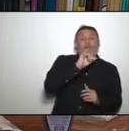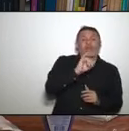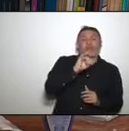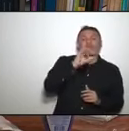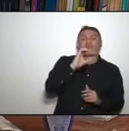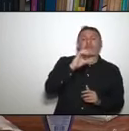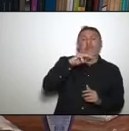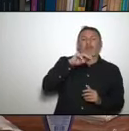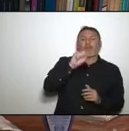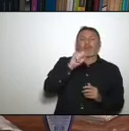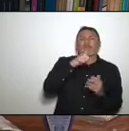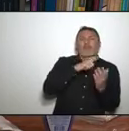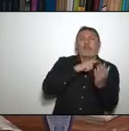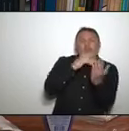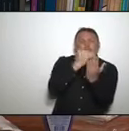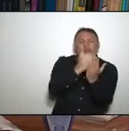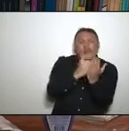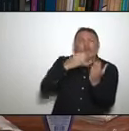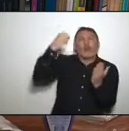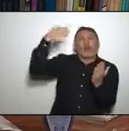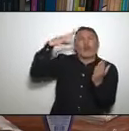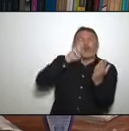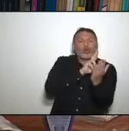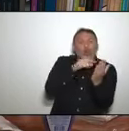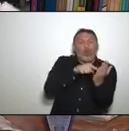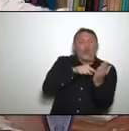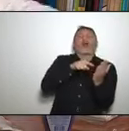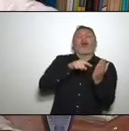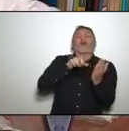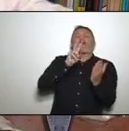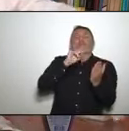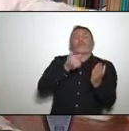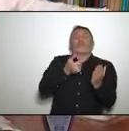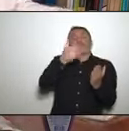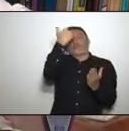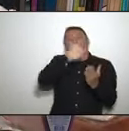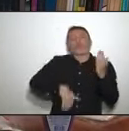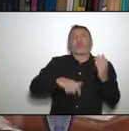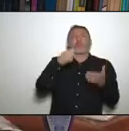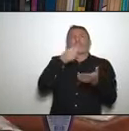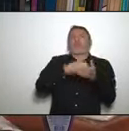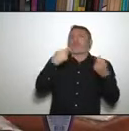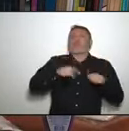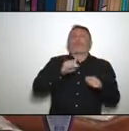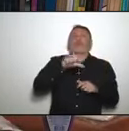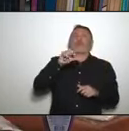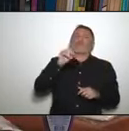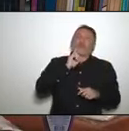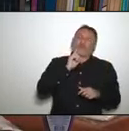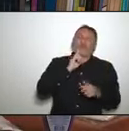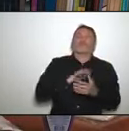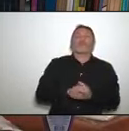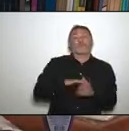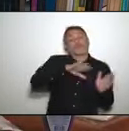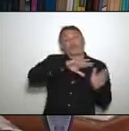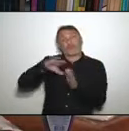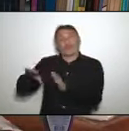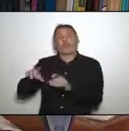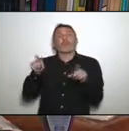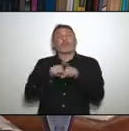por mês para nós aqui no estado do Espírito Santo. E mais uma decisão que nós tomamos também